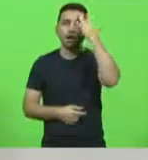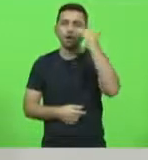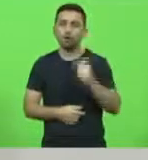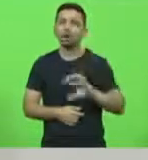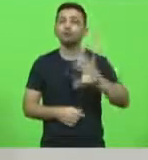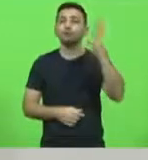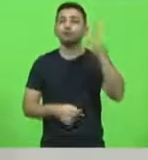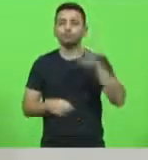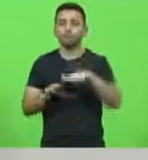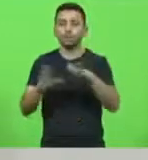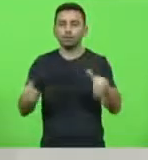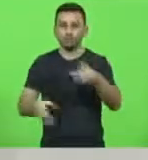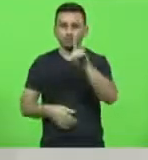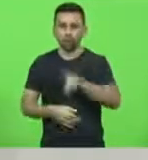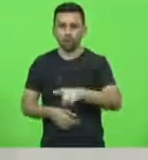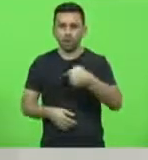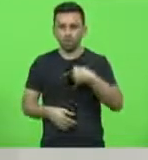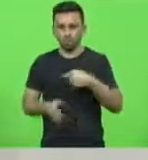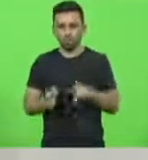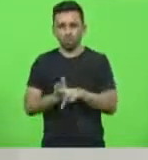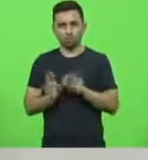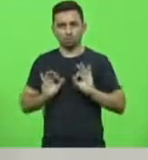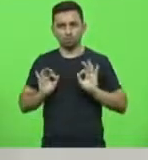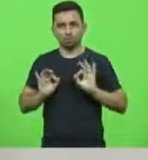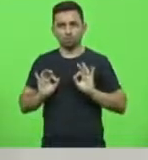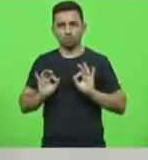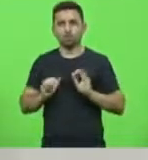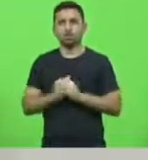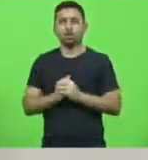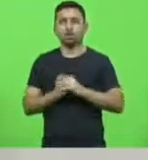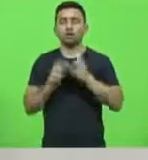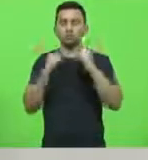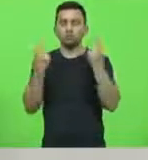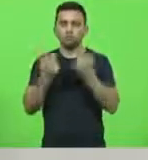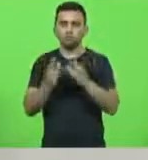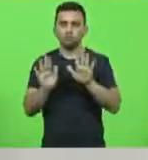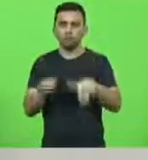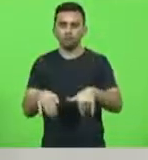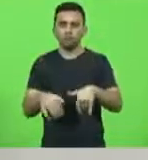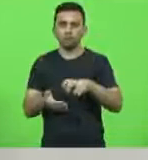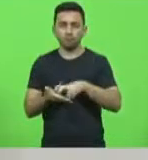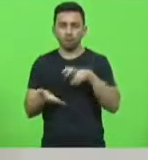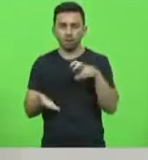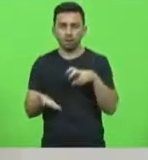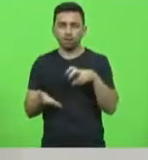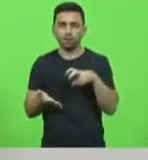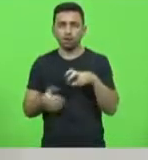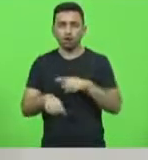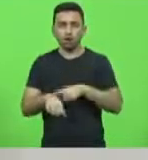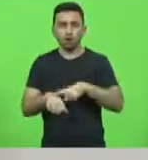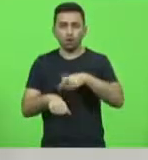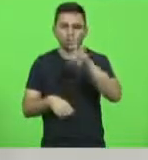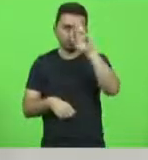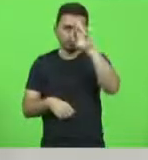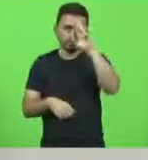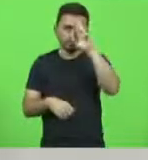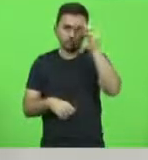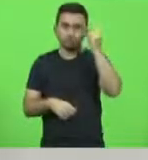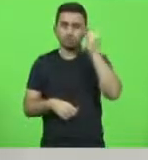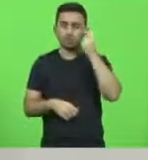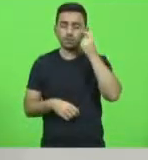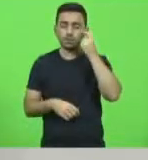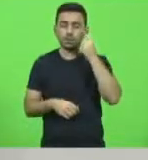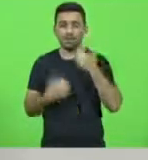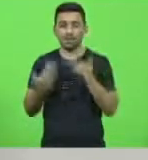diretora, da qual eu não faço parte, reuniu-se no final da manhã por volta das 12 horas e esse